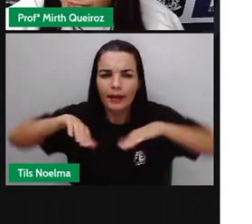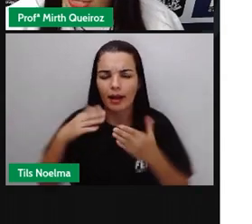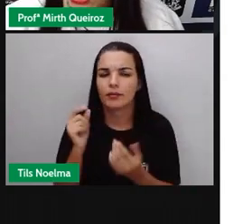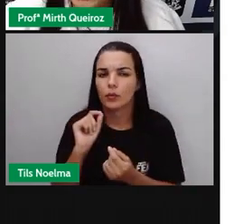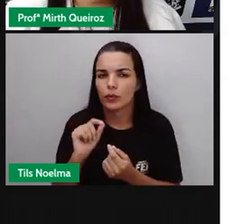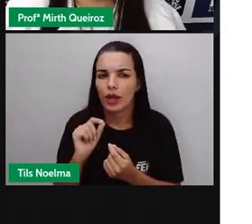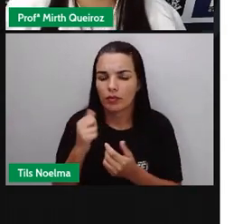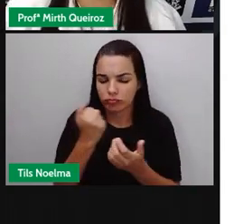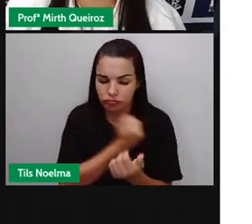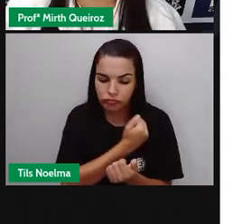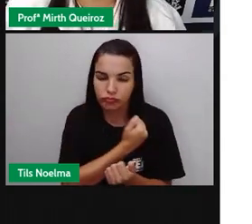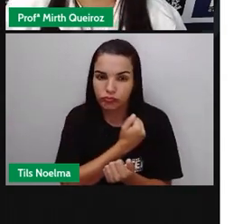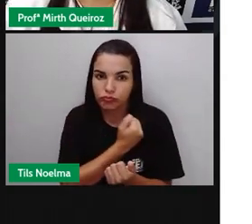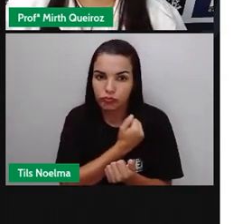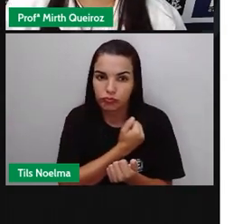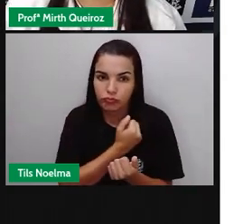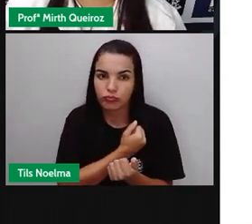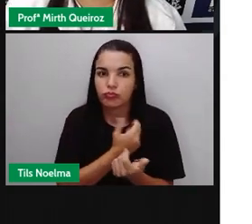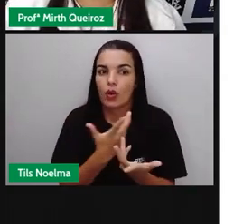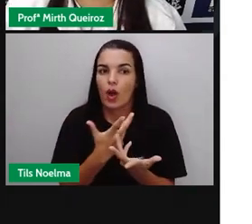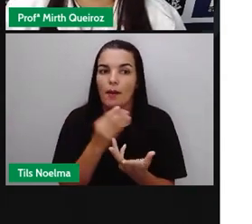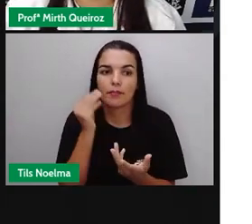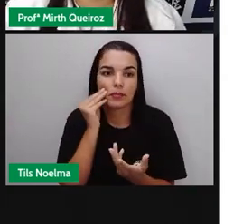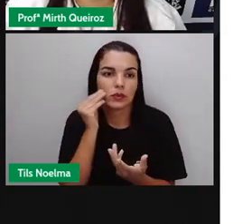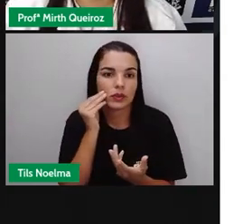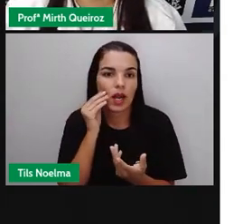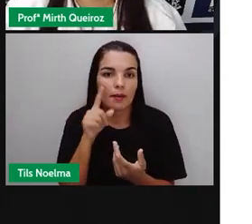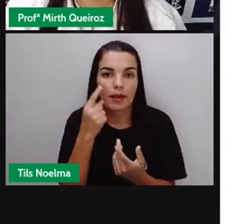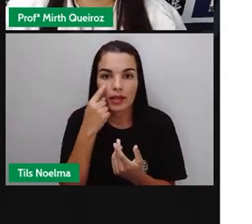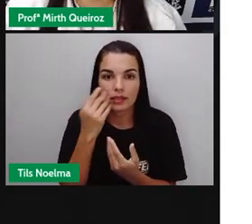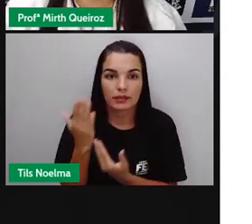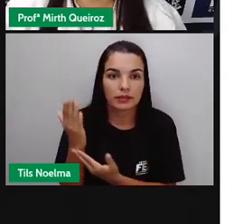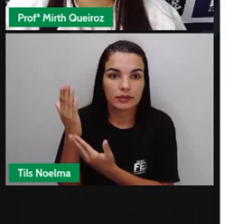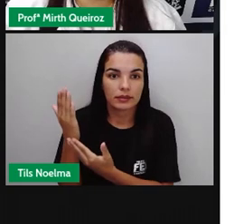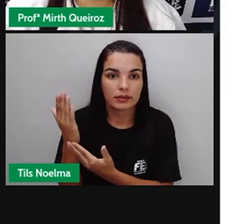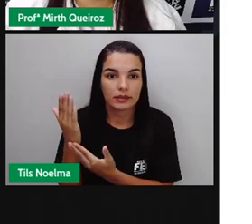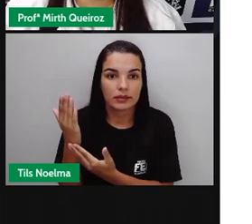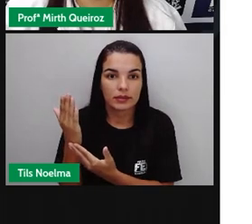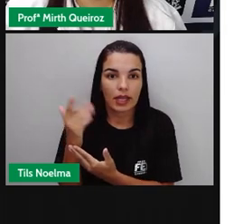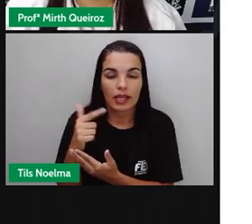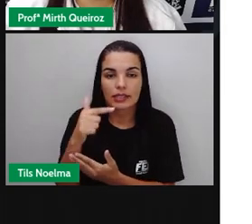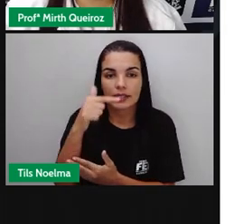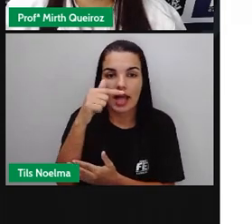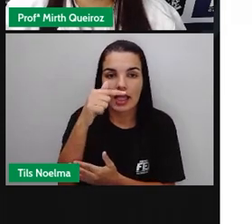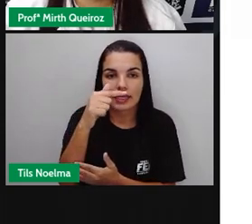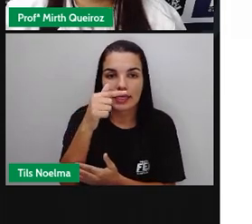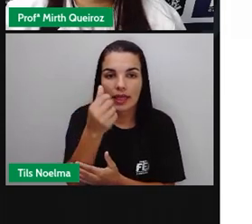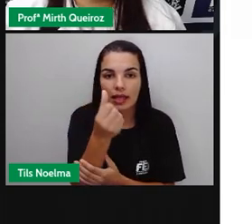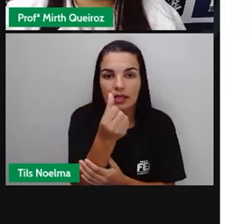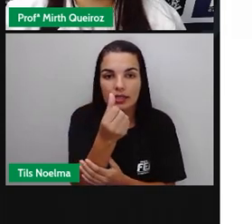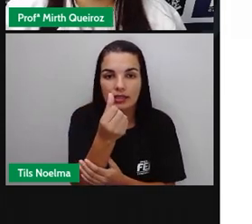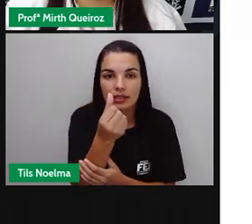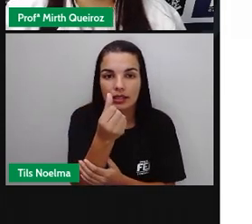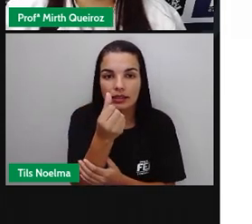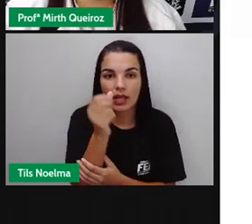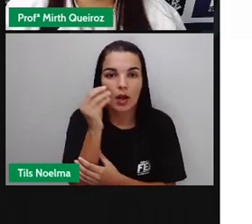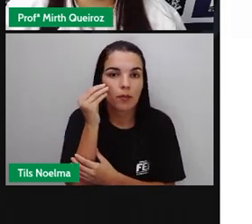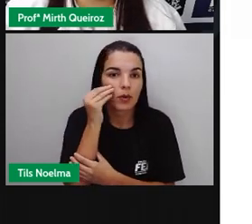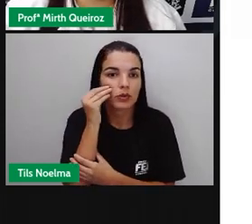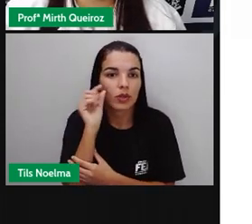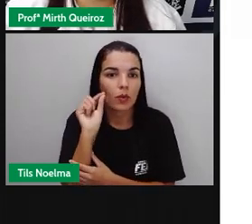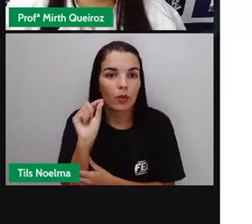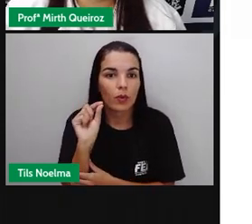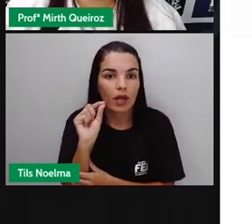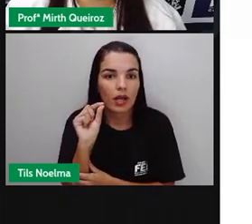enumerativos, né? Nós temos aqui 76. São gratuitos para